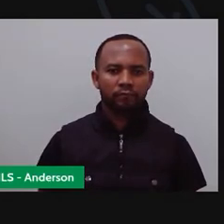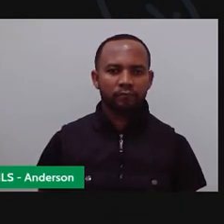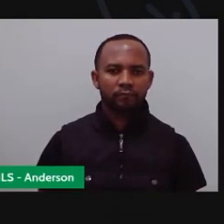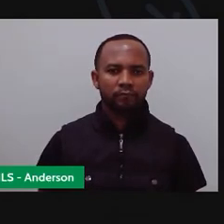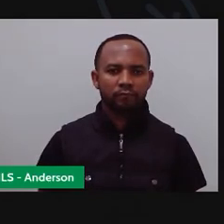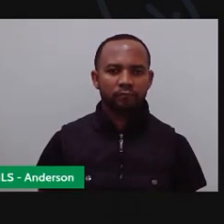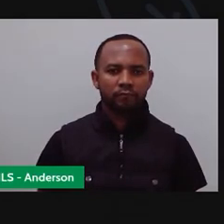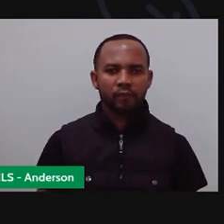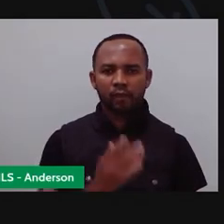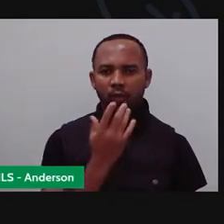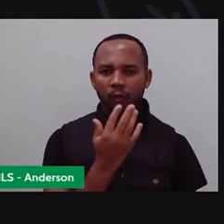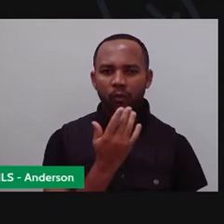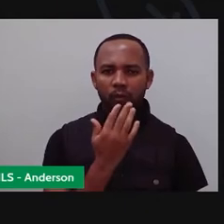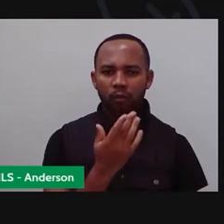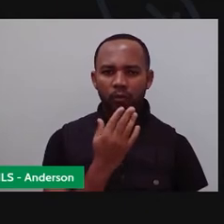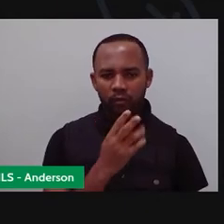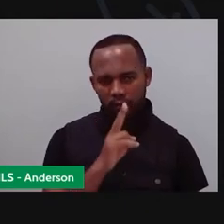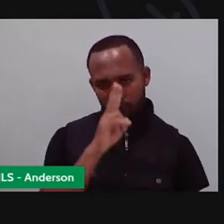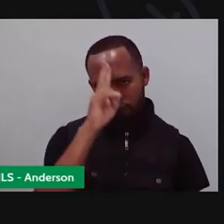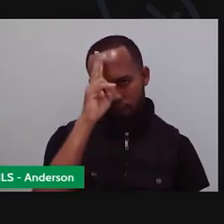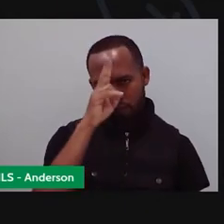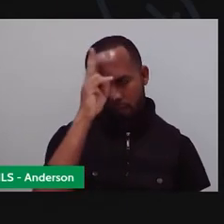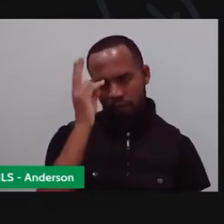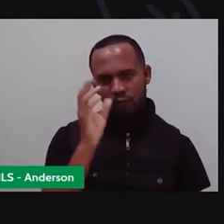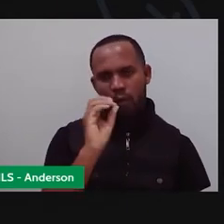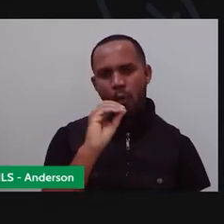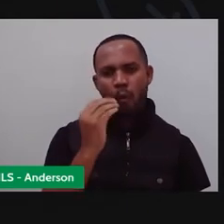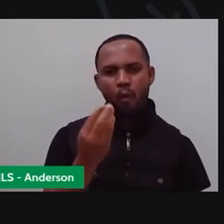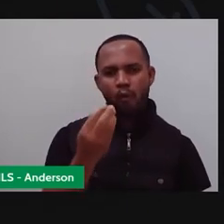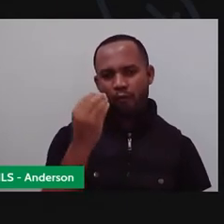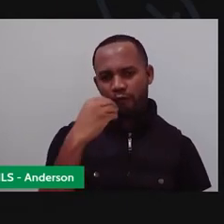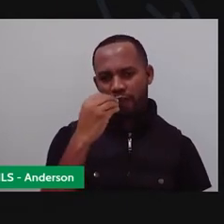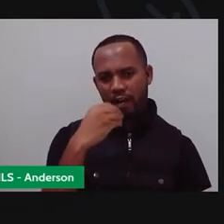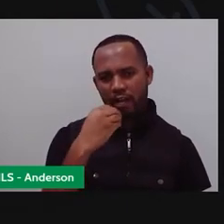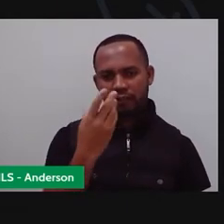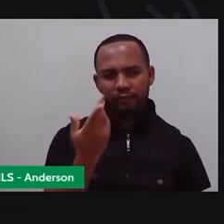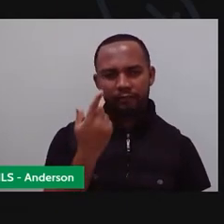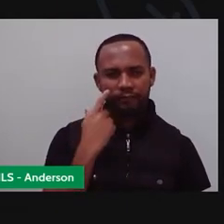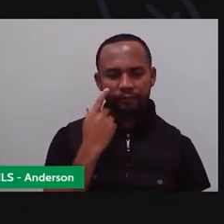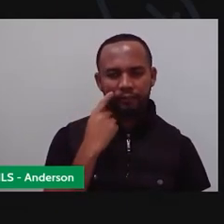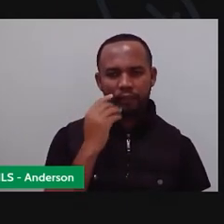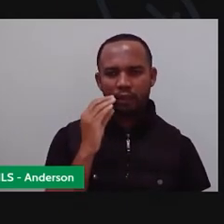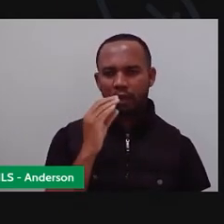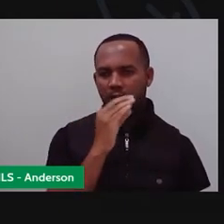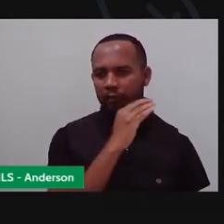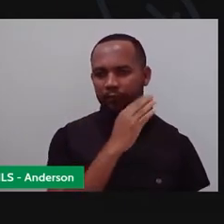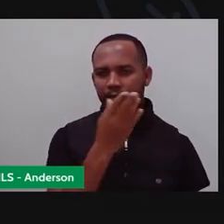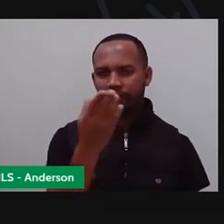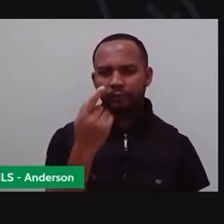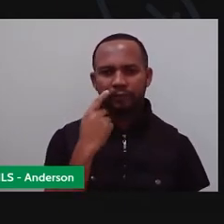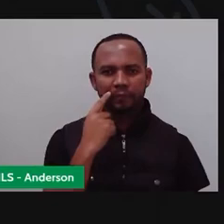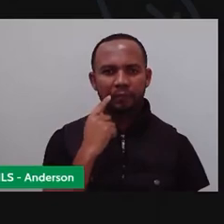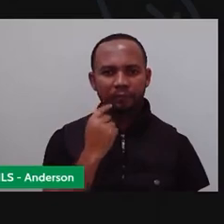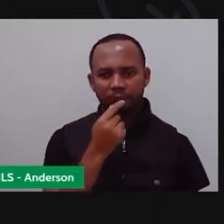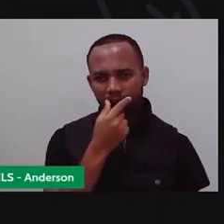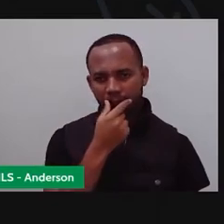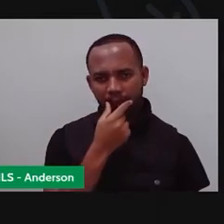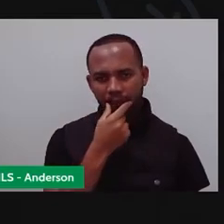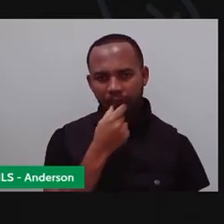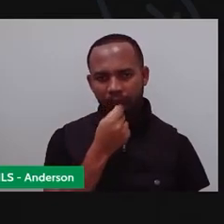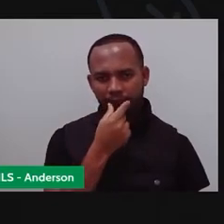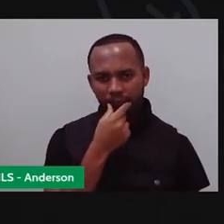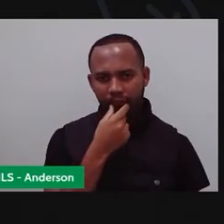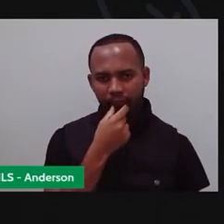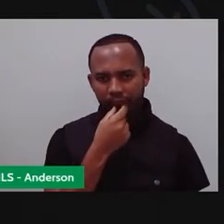cor quente? Então a gente tem o quê aqui? Cor fria ou cor quente, Anderson? Cor quente, não é isso? E o que seria cor fria? Ó,